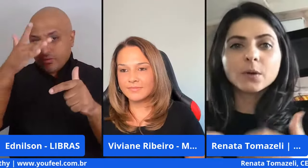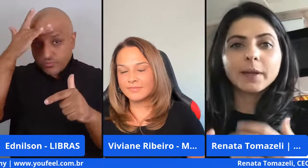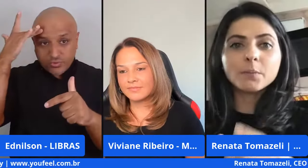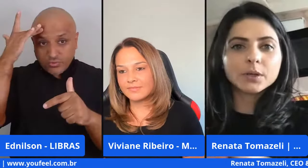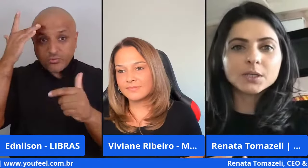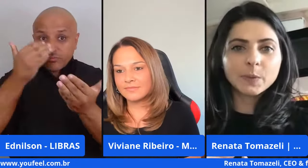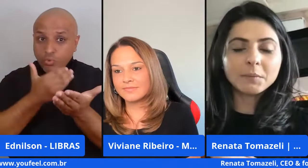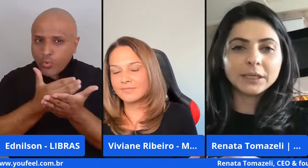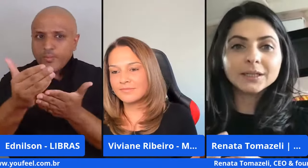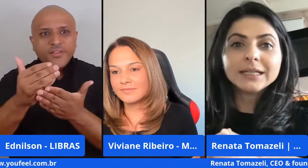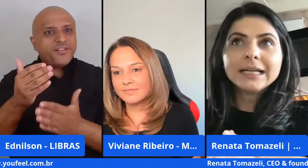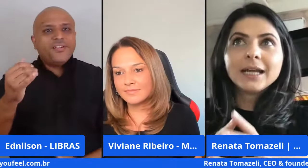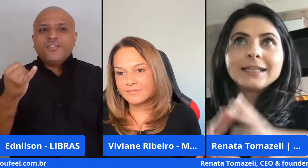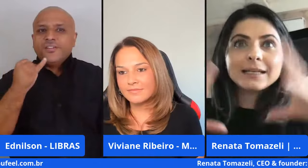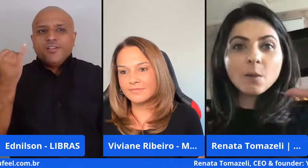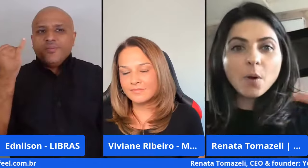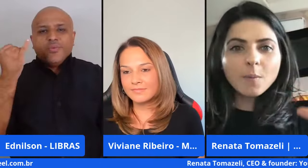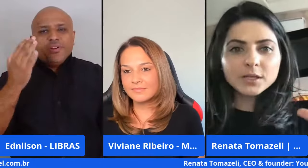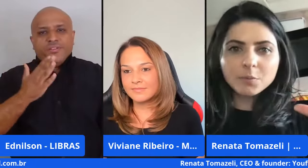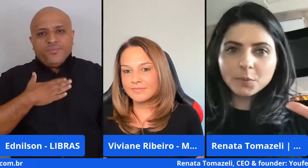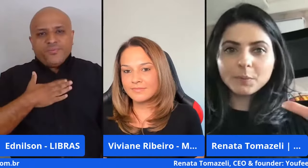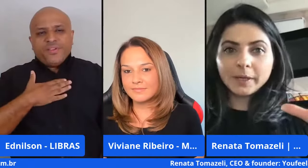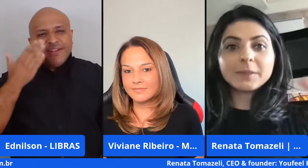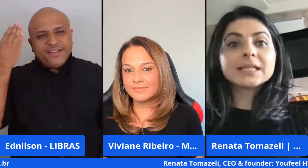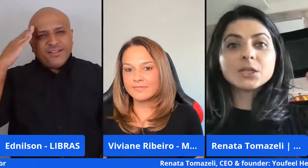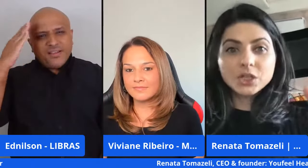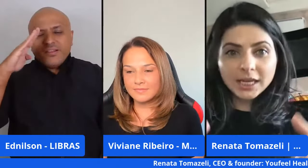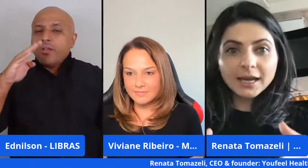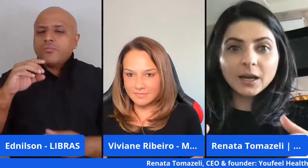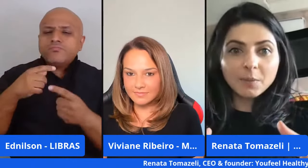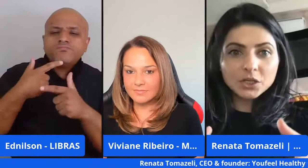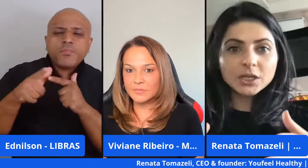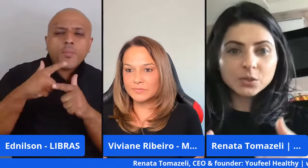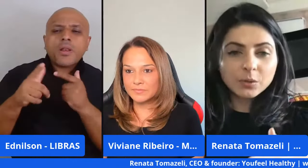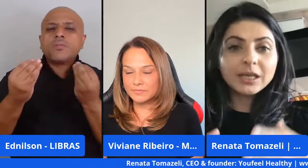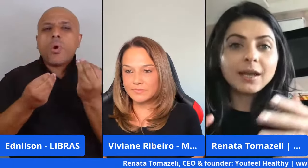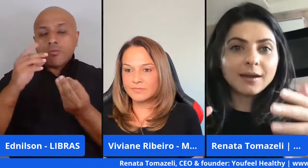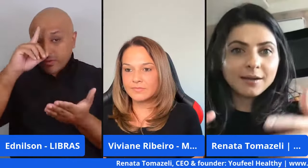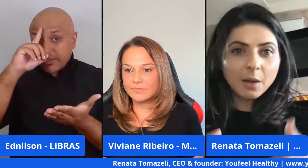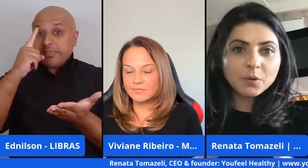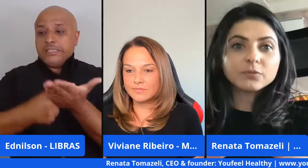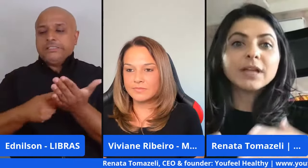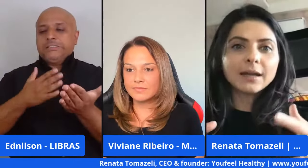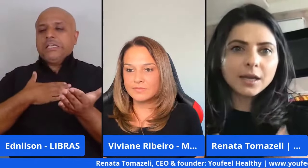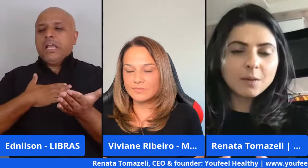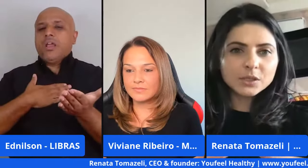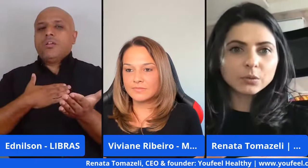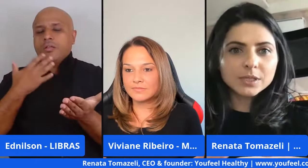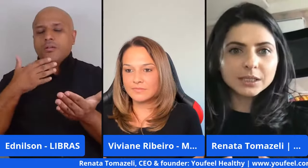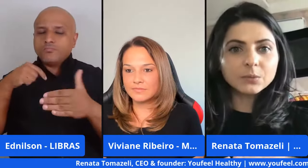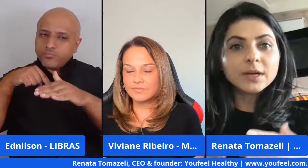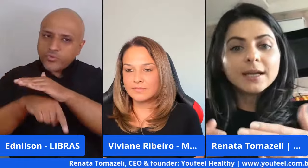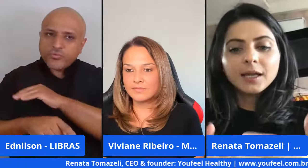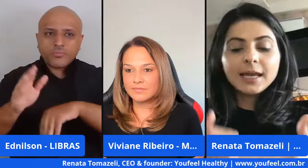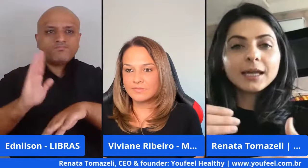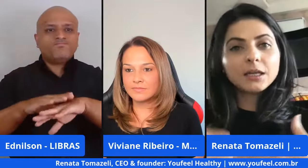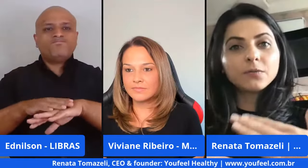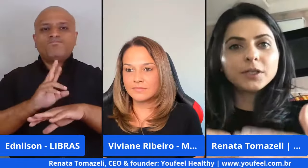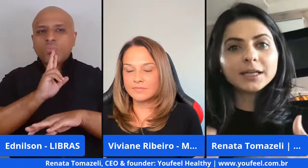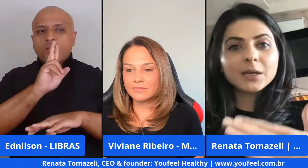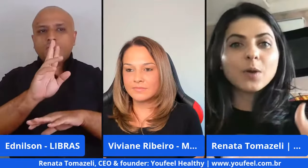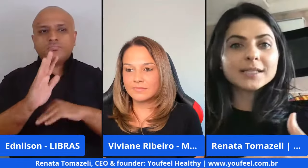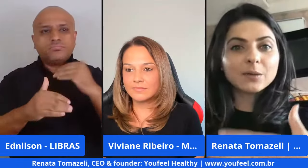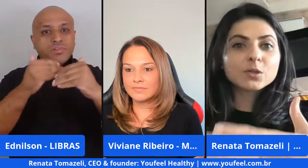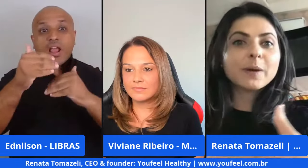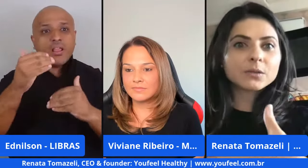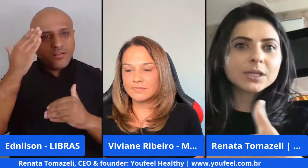aspectos eles foram bem importantes para mim entender um pouco mais sobre o problema decidi que era realmente isso que eu queria aprofundar e criar uma solução e aí